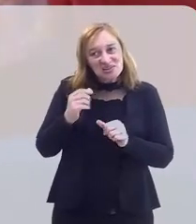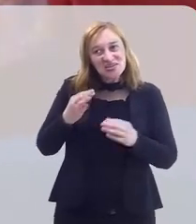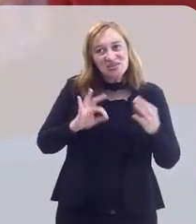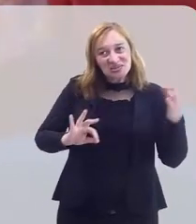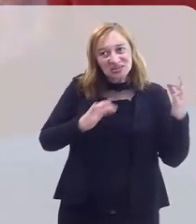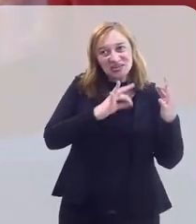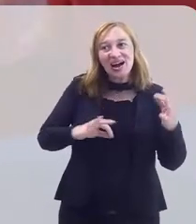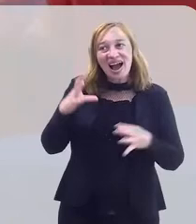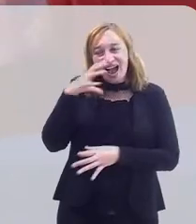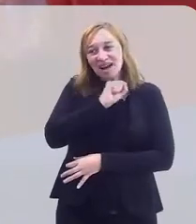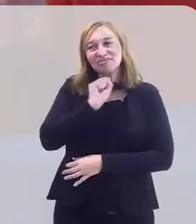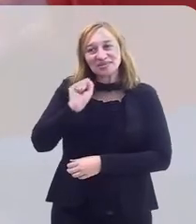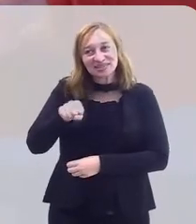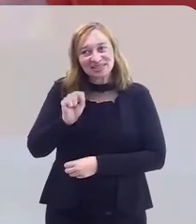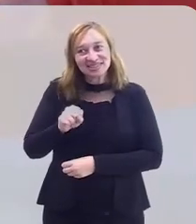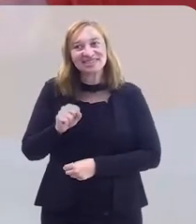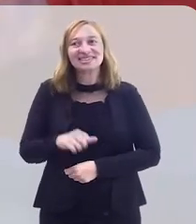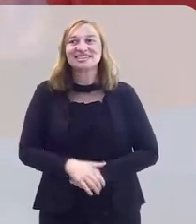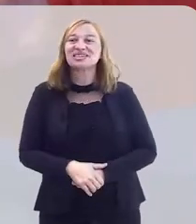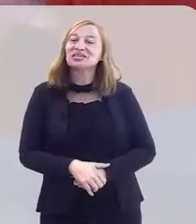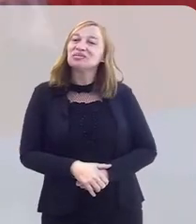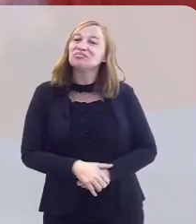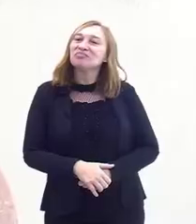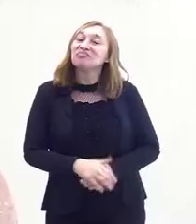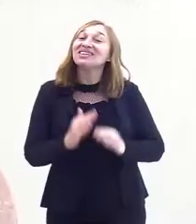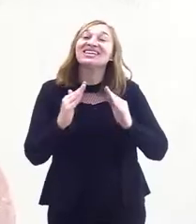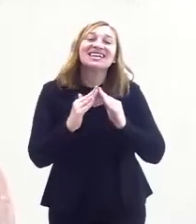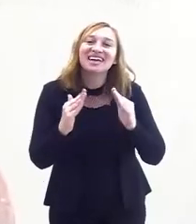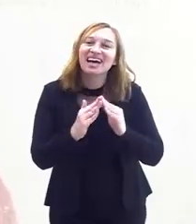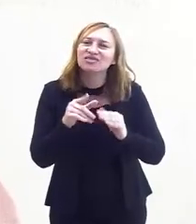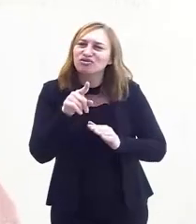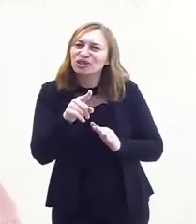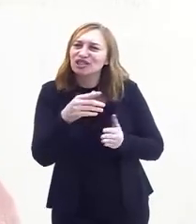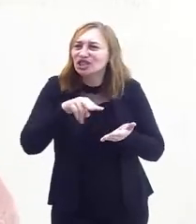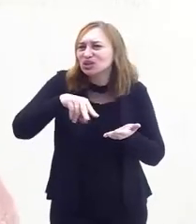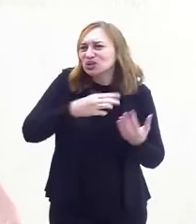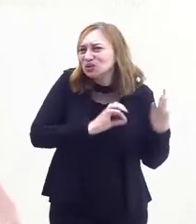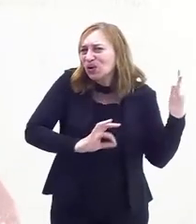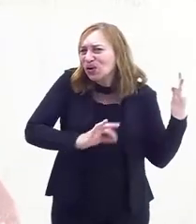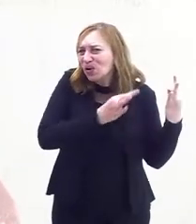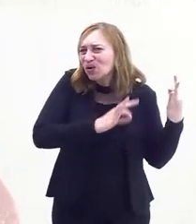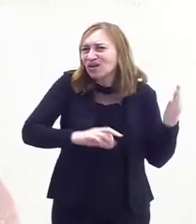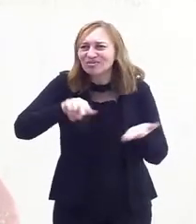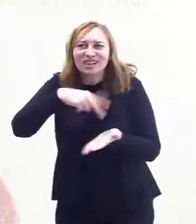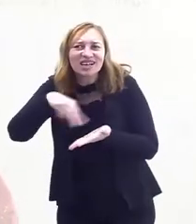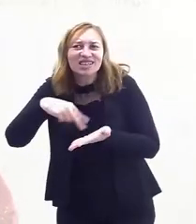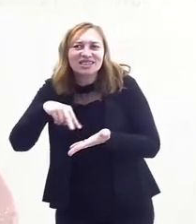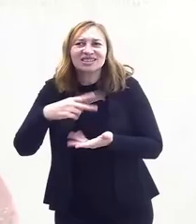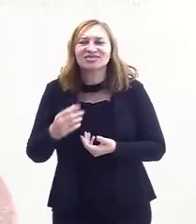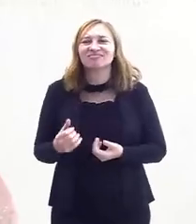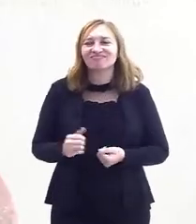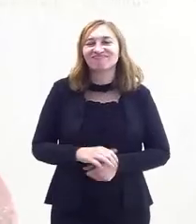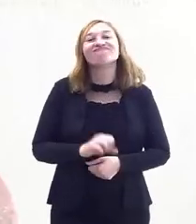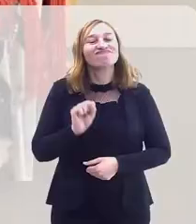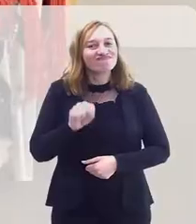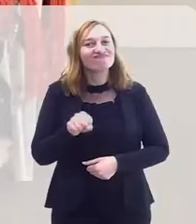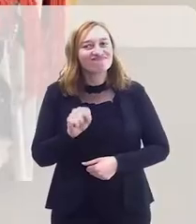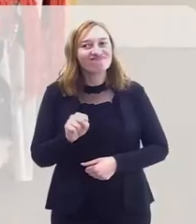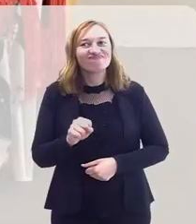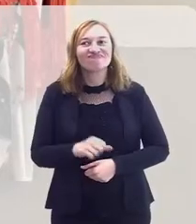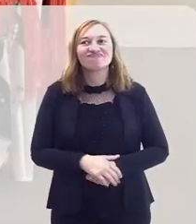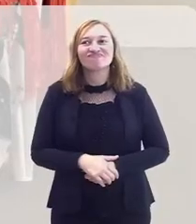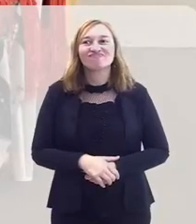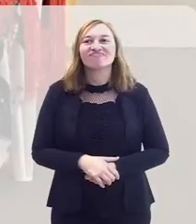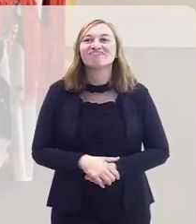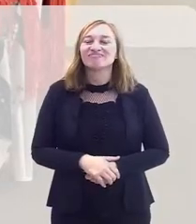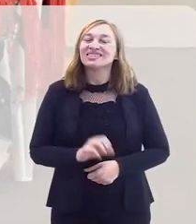vou fazer alguma coisa bem rápida. Em casa, vocês tocam muito, dançam? Sim.